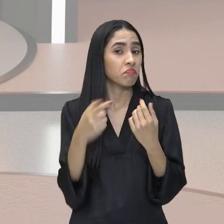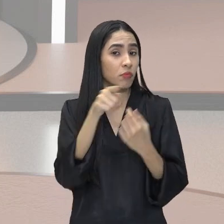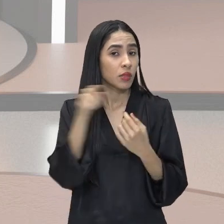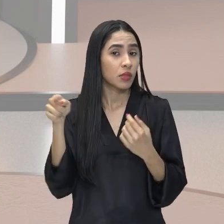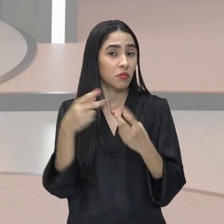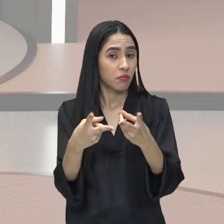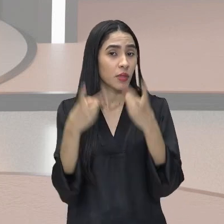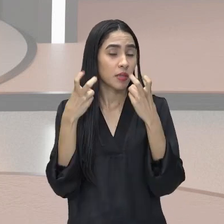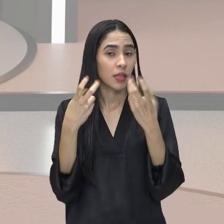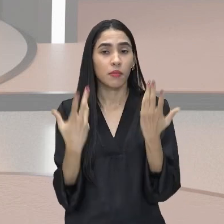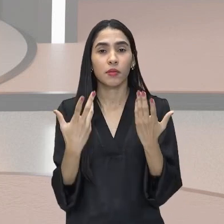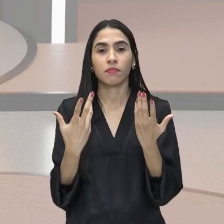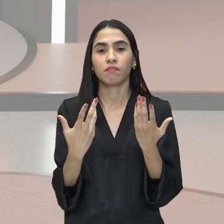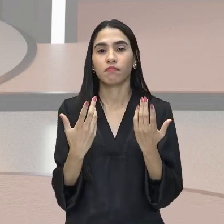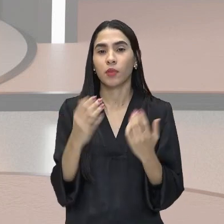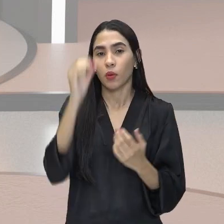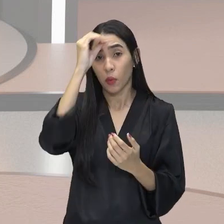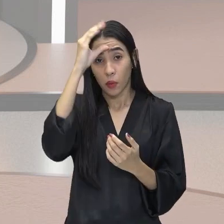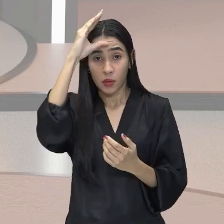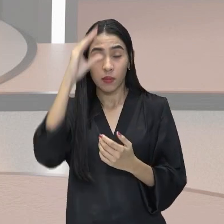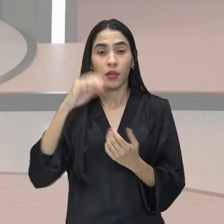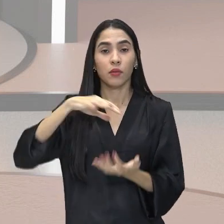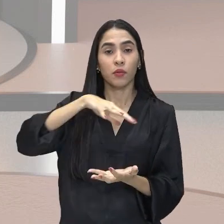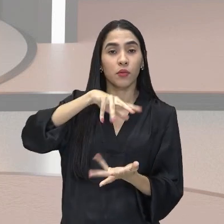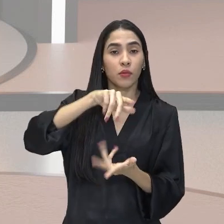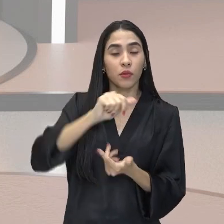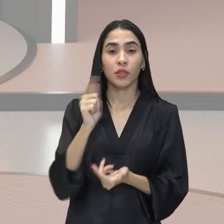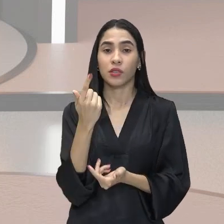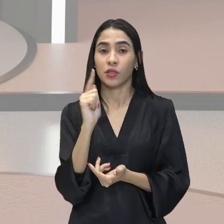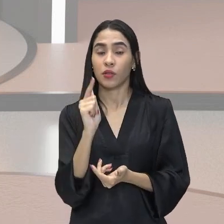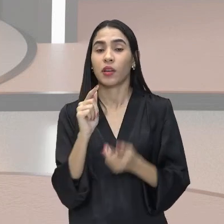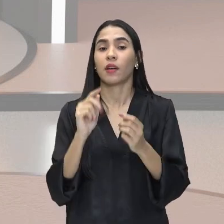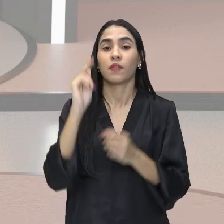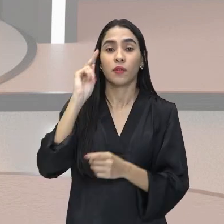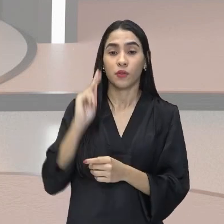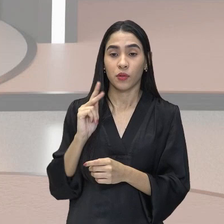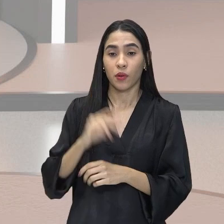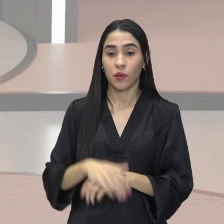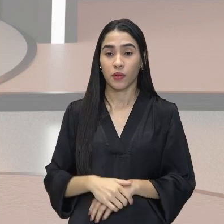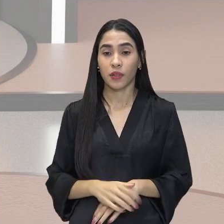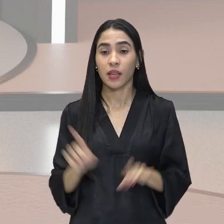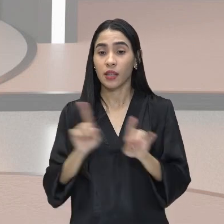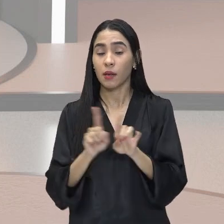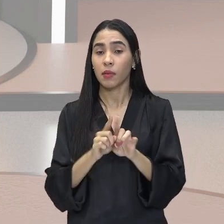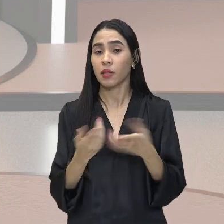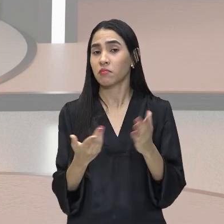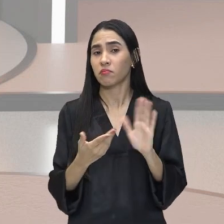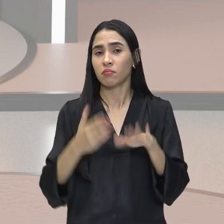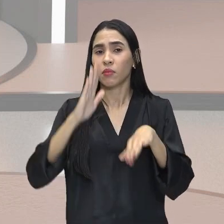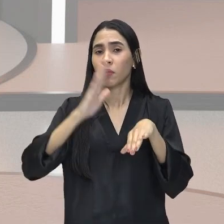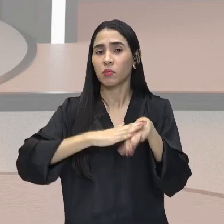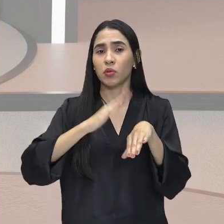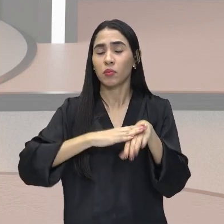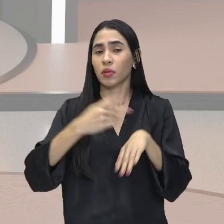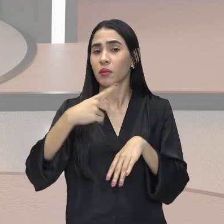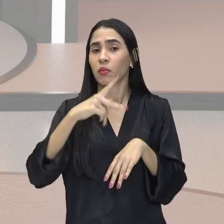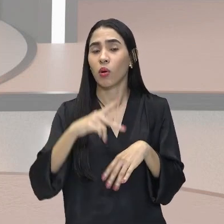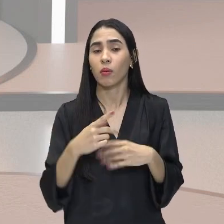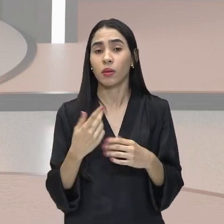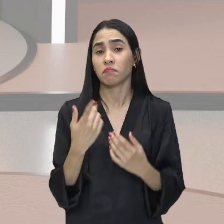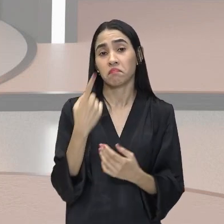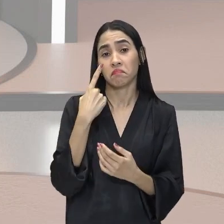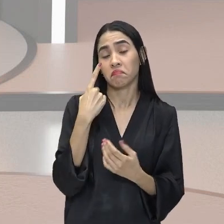perceber, através dos seus conhecimentos geográficos, históricos, e da sua própria percepção e observação,